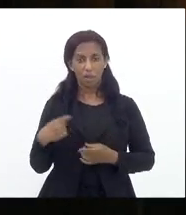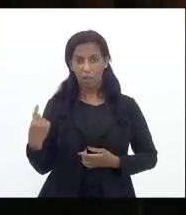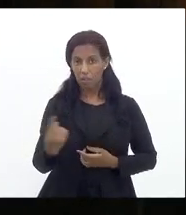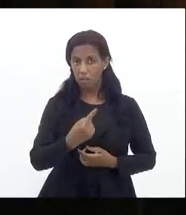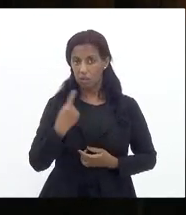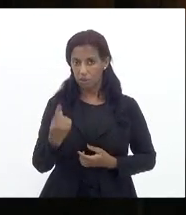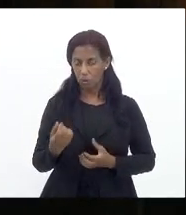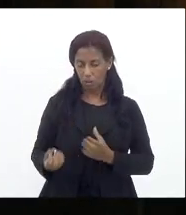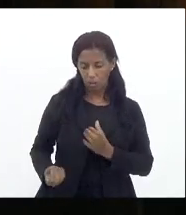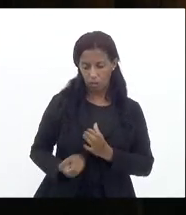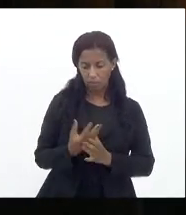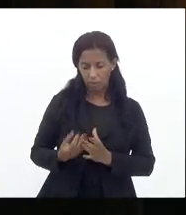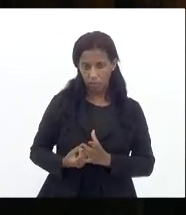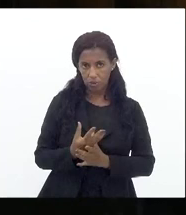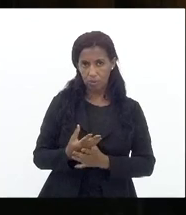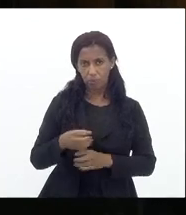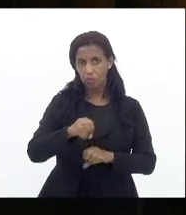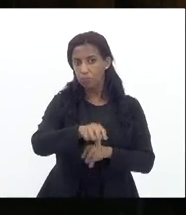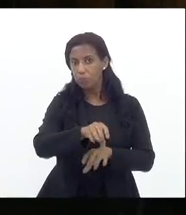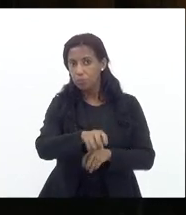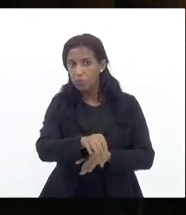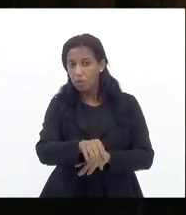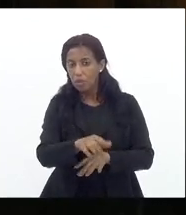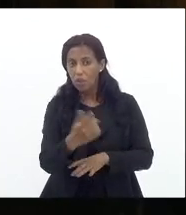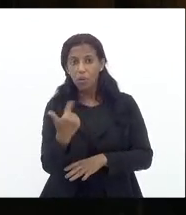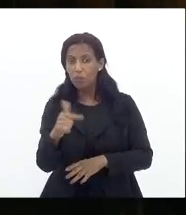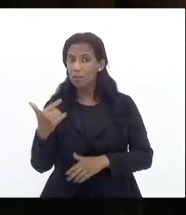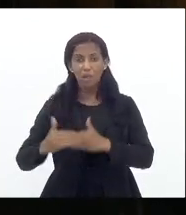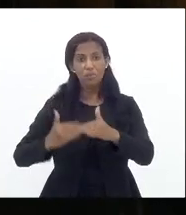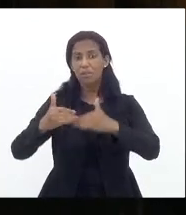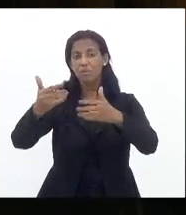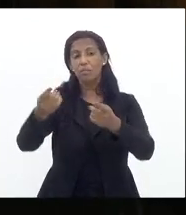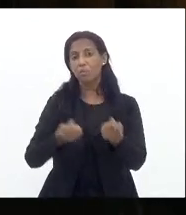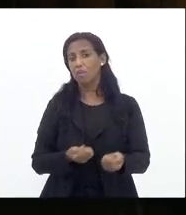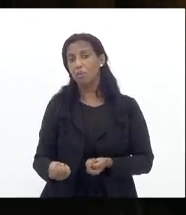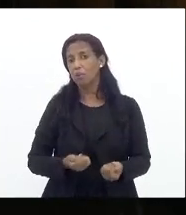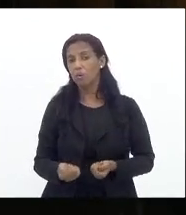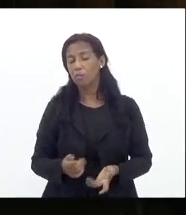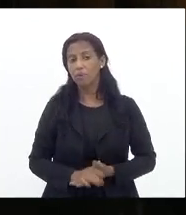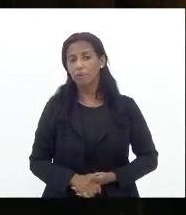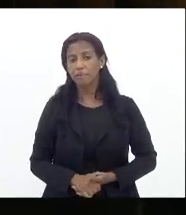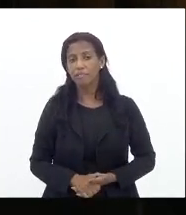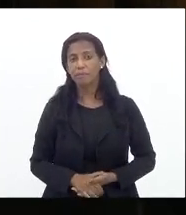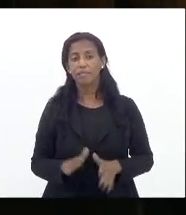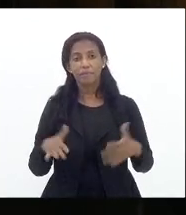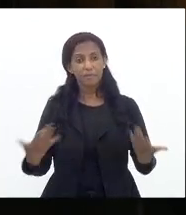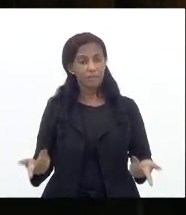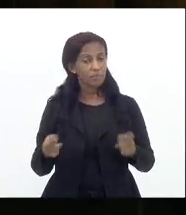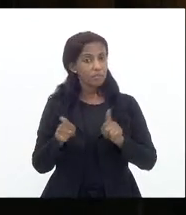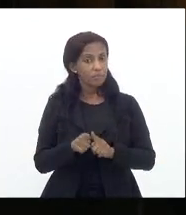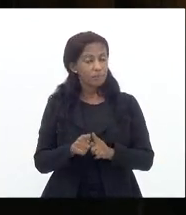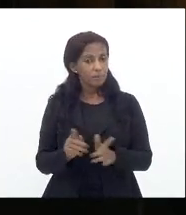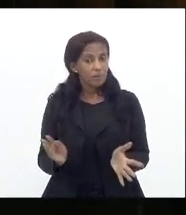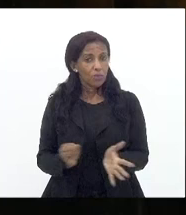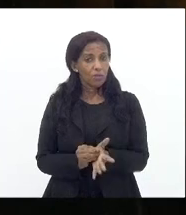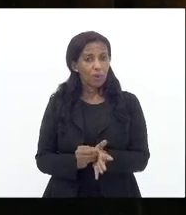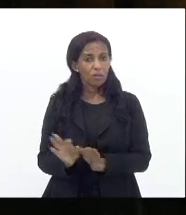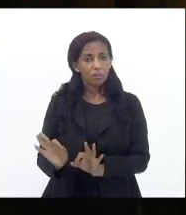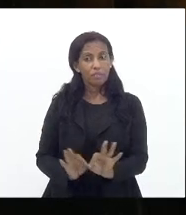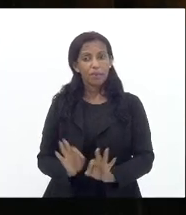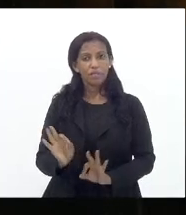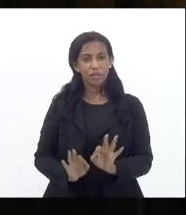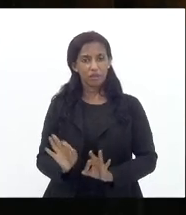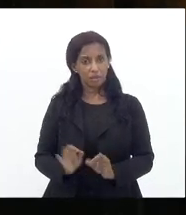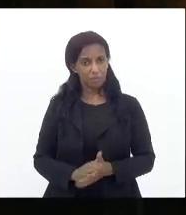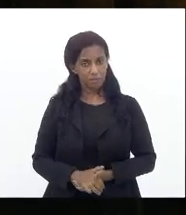não investirmos na educação nós não temos o desenvolvimento econômico então também nos falta planejamento